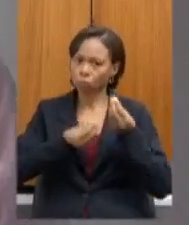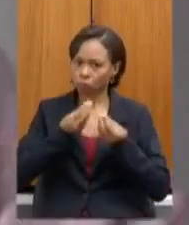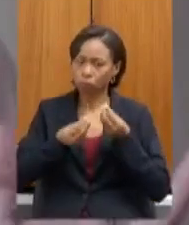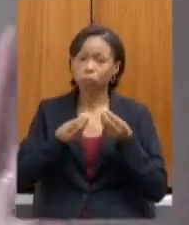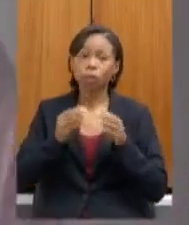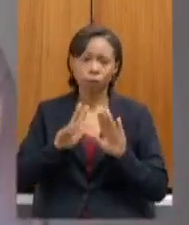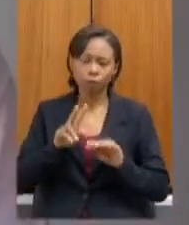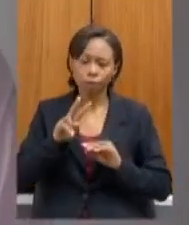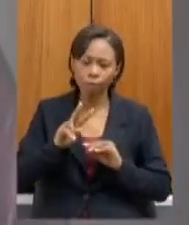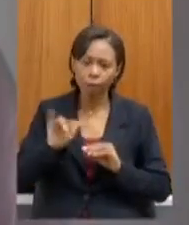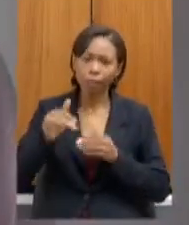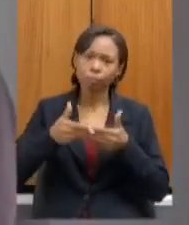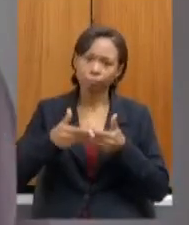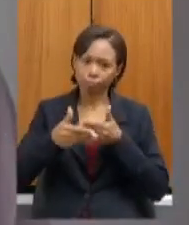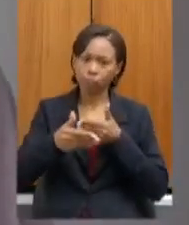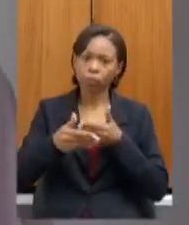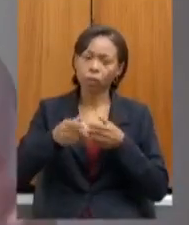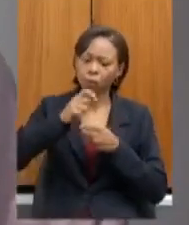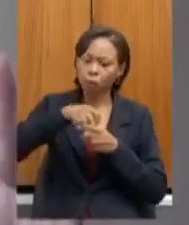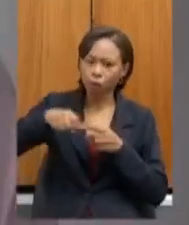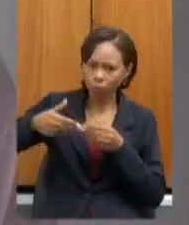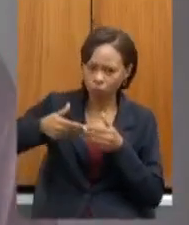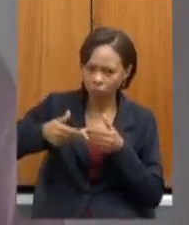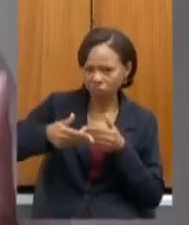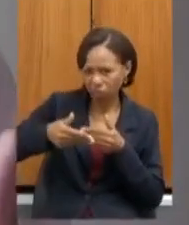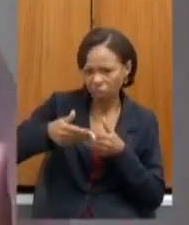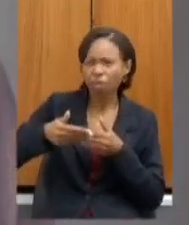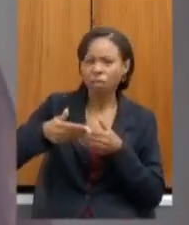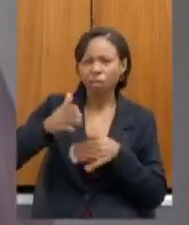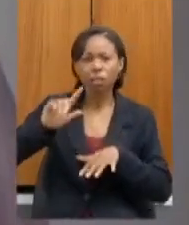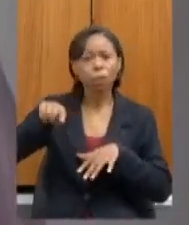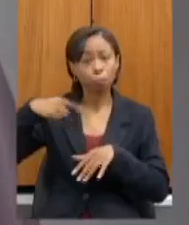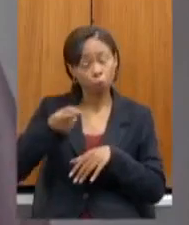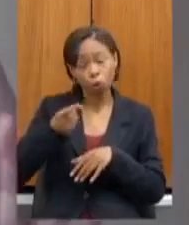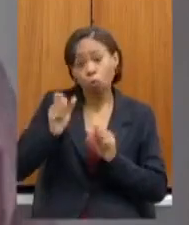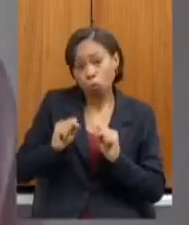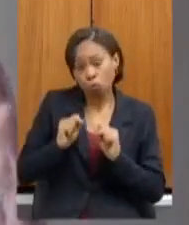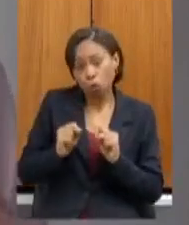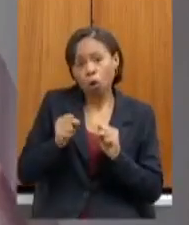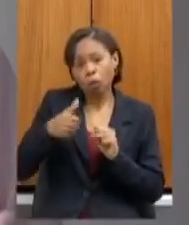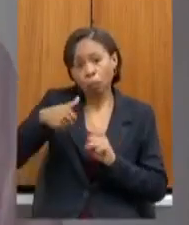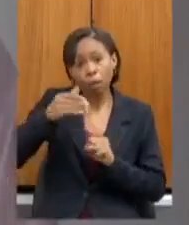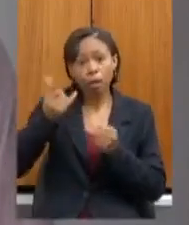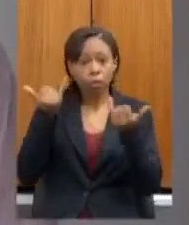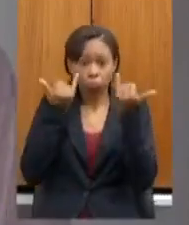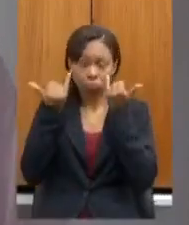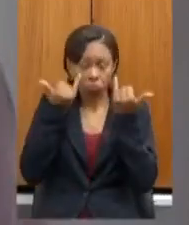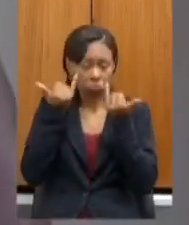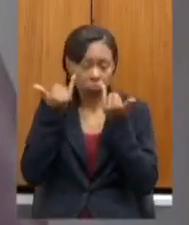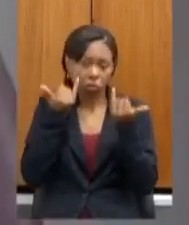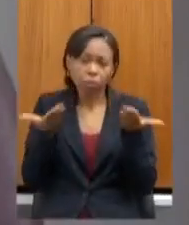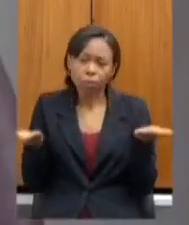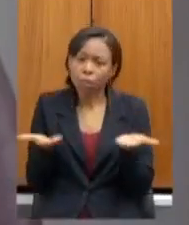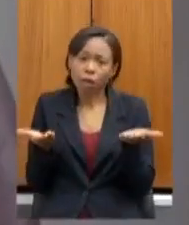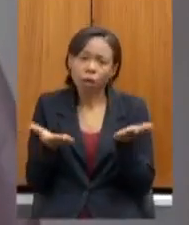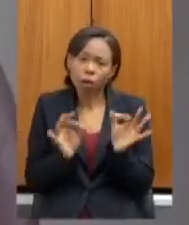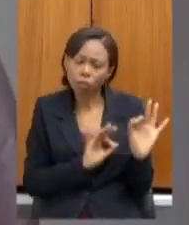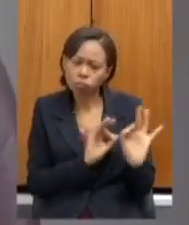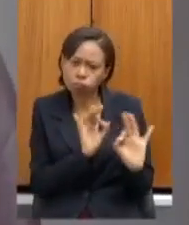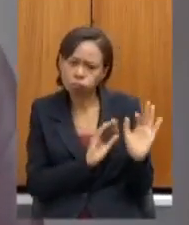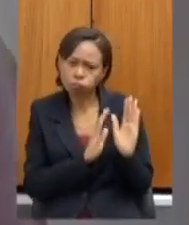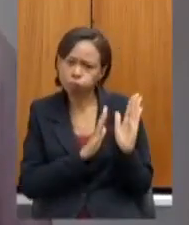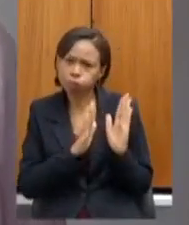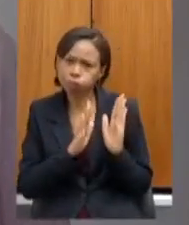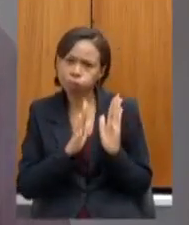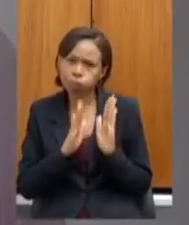consolidado agora nos próximos meses mas tá a gente pode depois compartilhar mais detalhes mas isso tudo tá no curso e vai ser